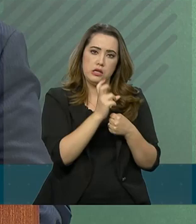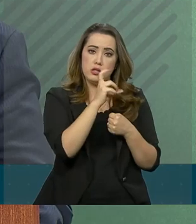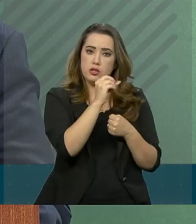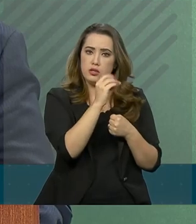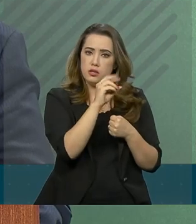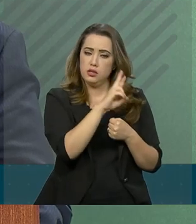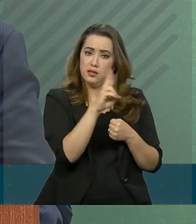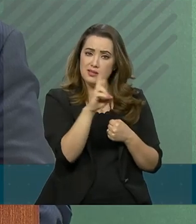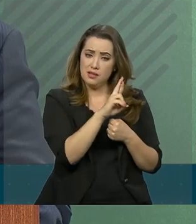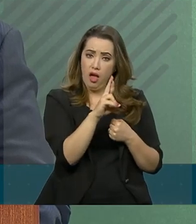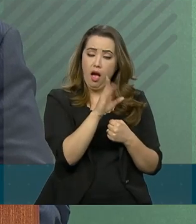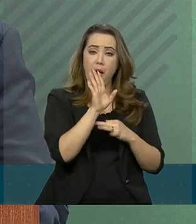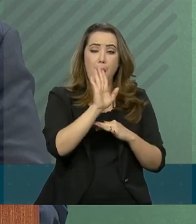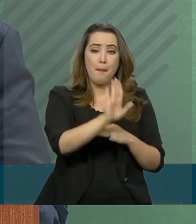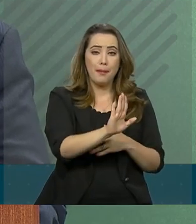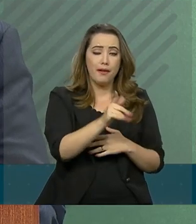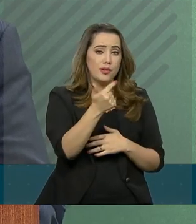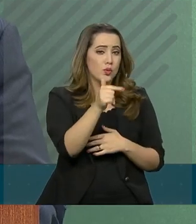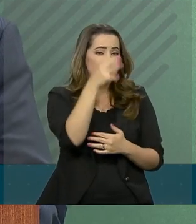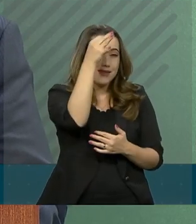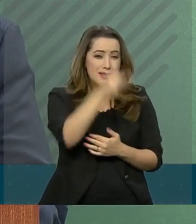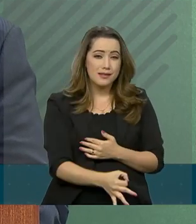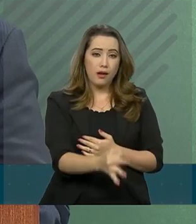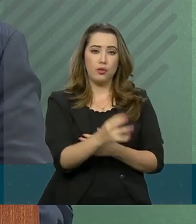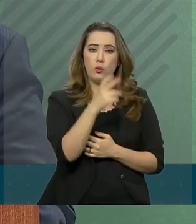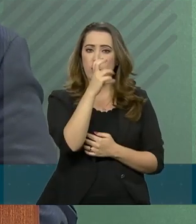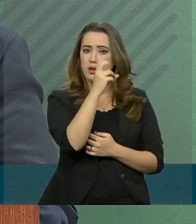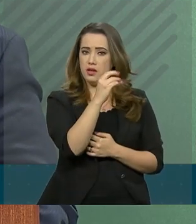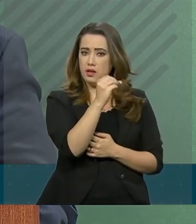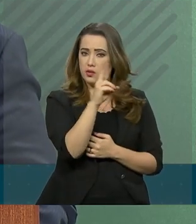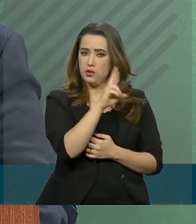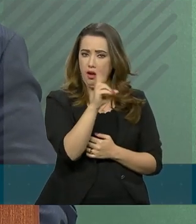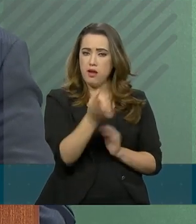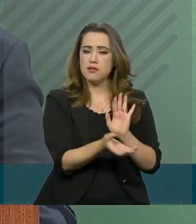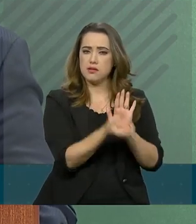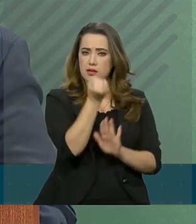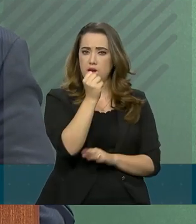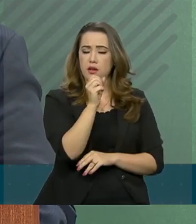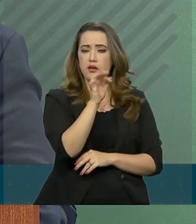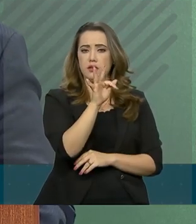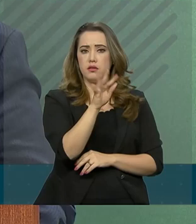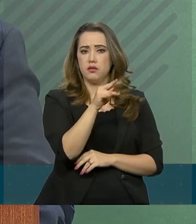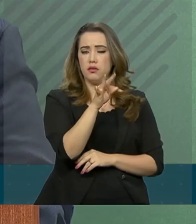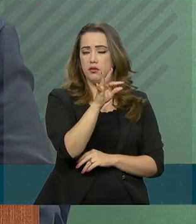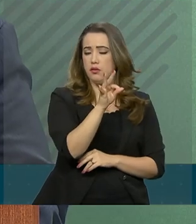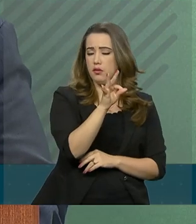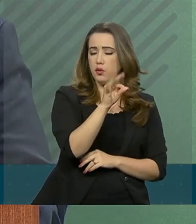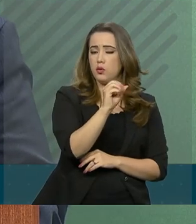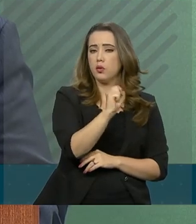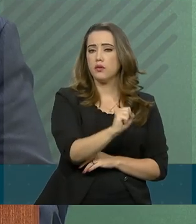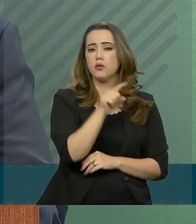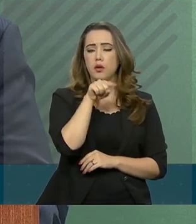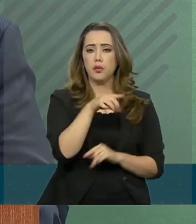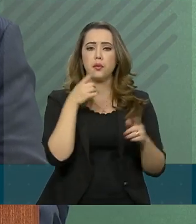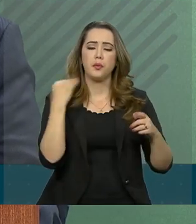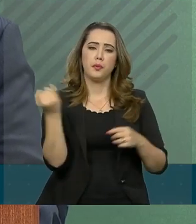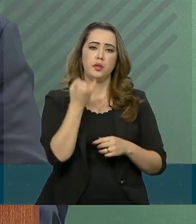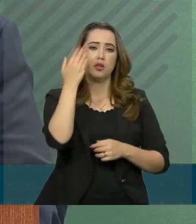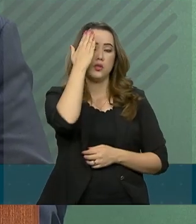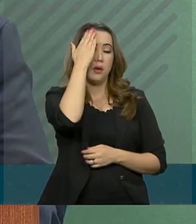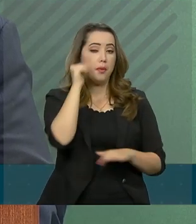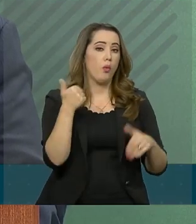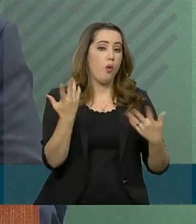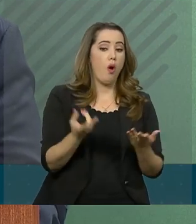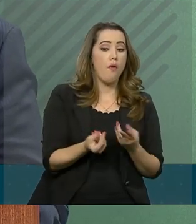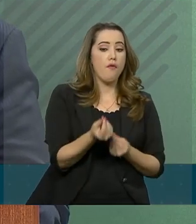obstante, ainda não tenha uma confirmação efetiva. Mais do que isso, é o montante que vai oxigenar